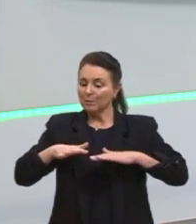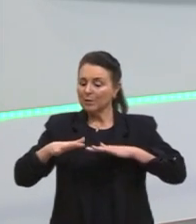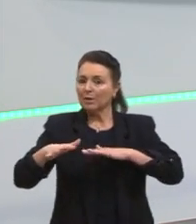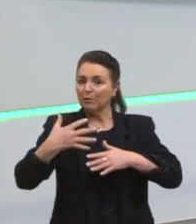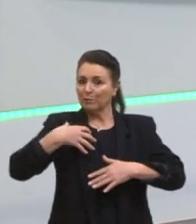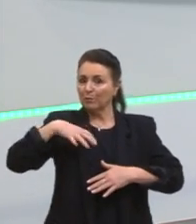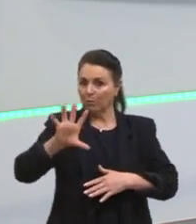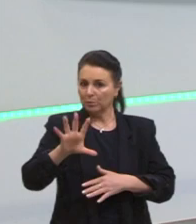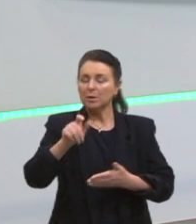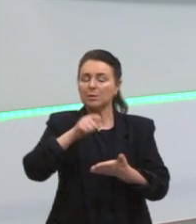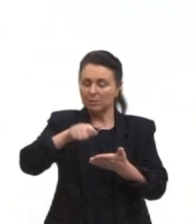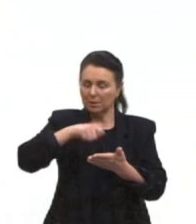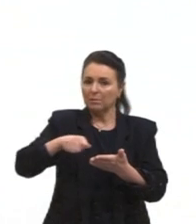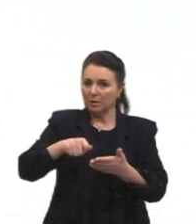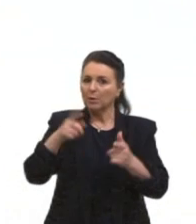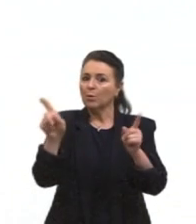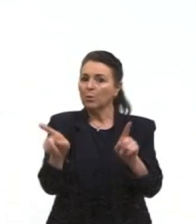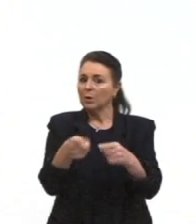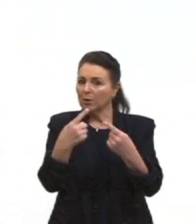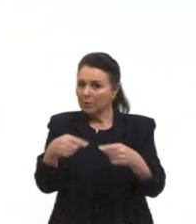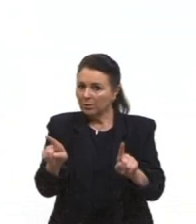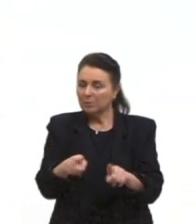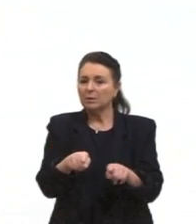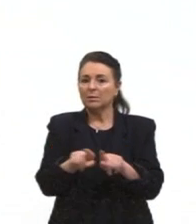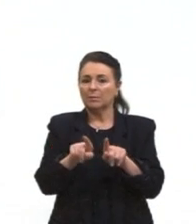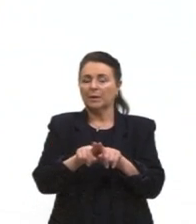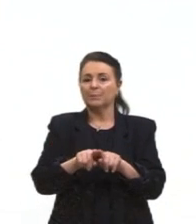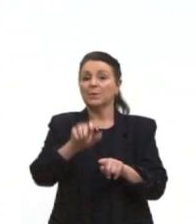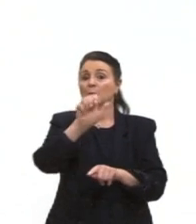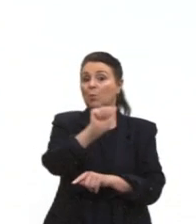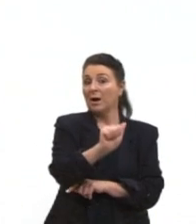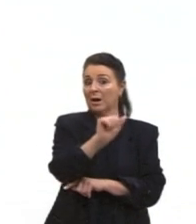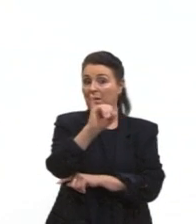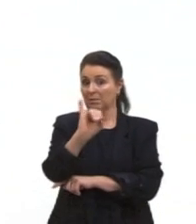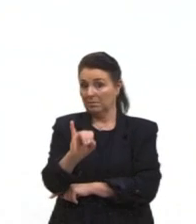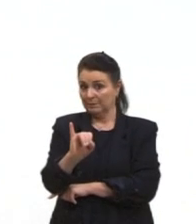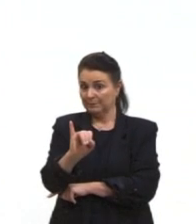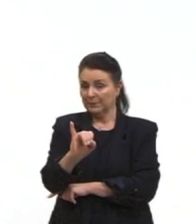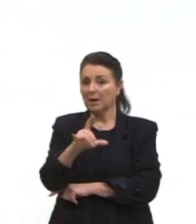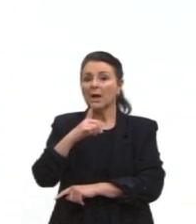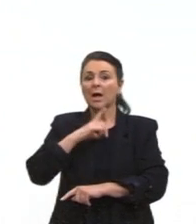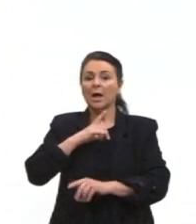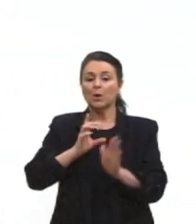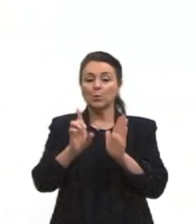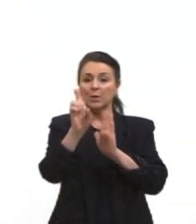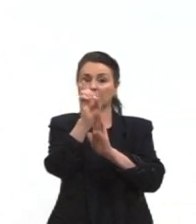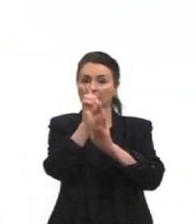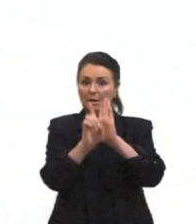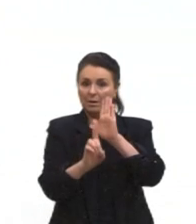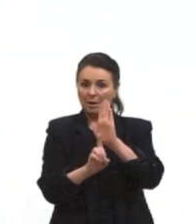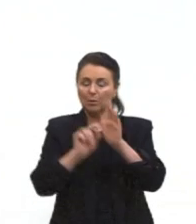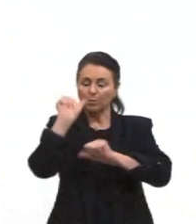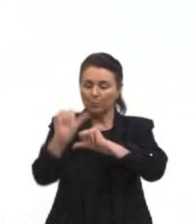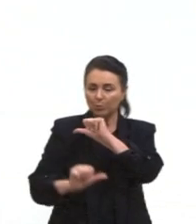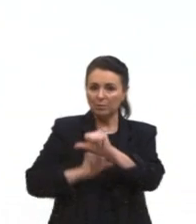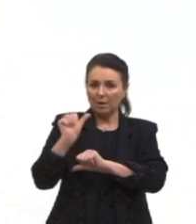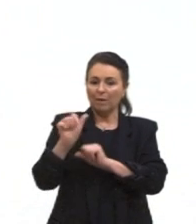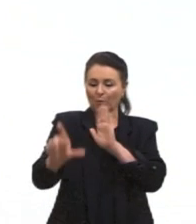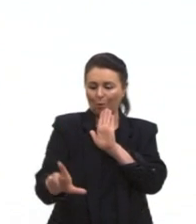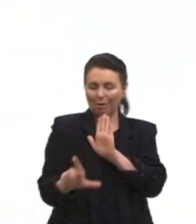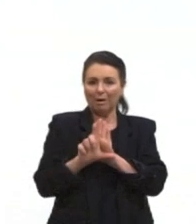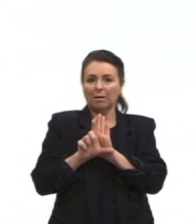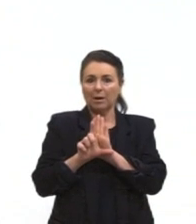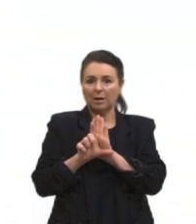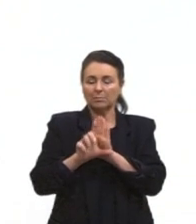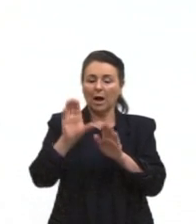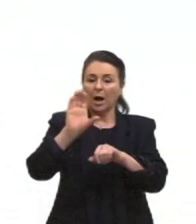de protesto. Os atos institucionais, então, como eu falei antes, eram decretos que mudavam a lei, que mudavam